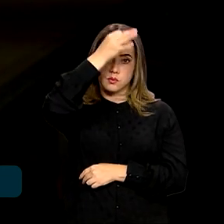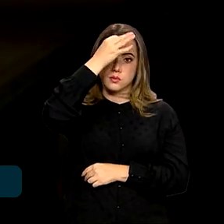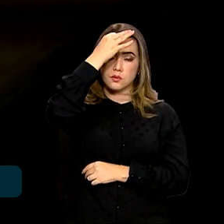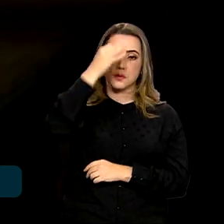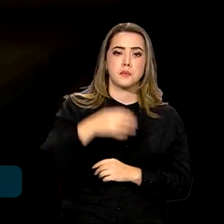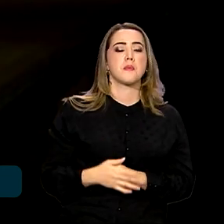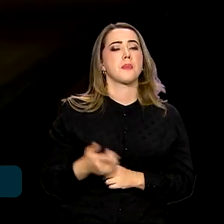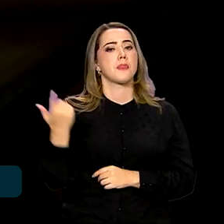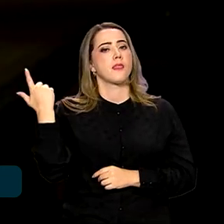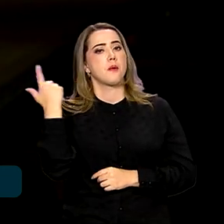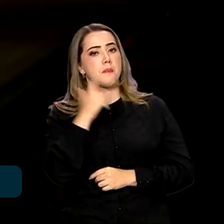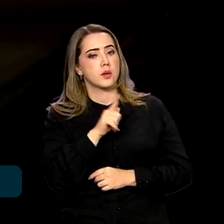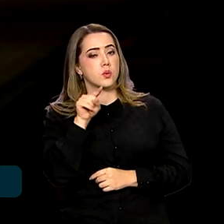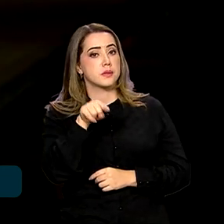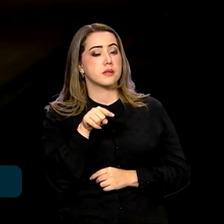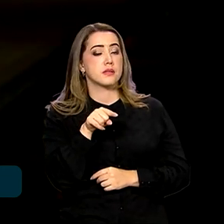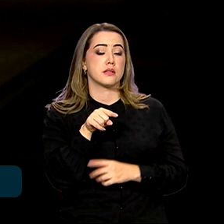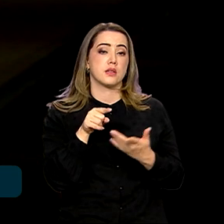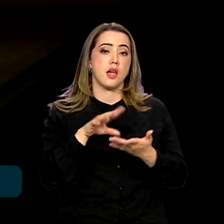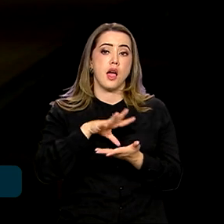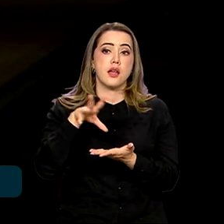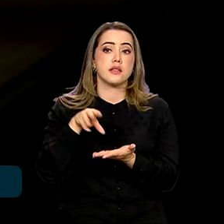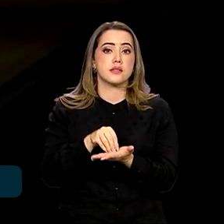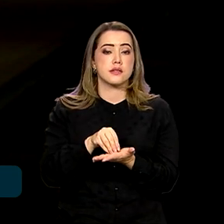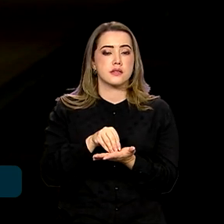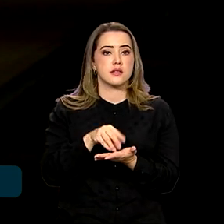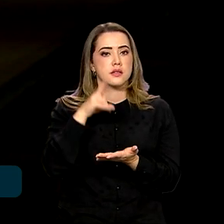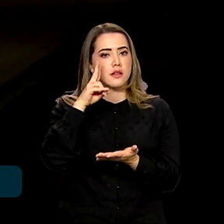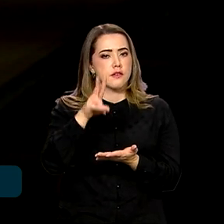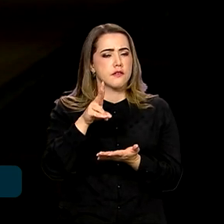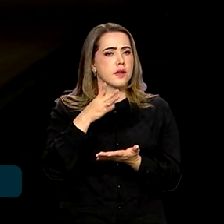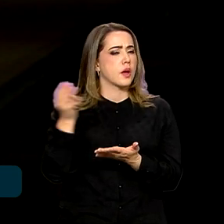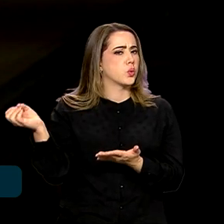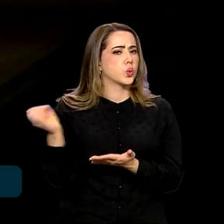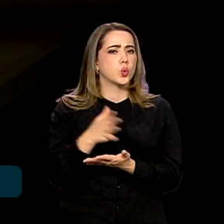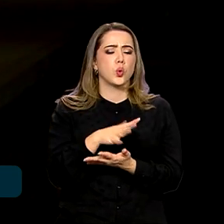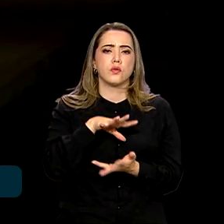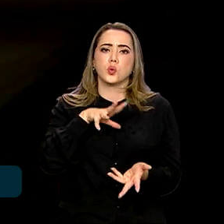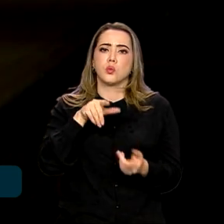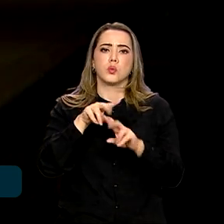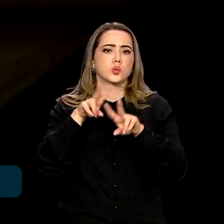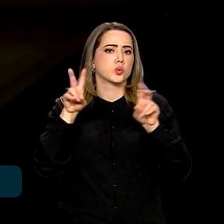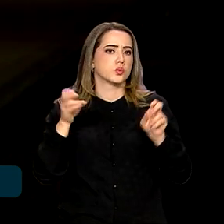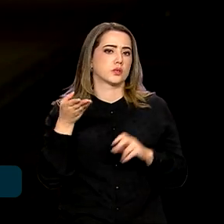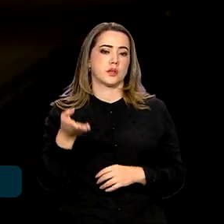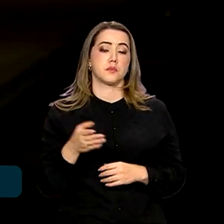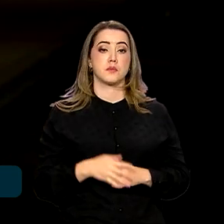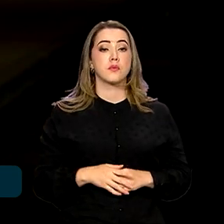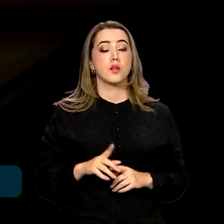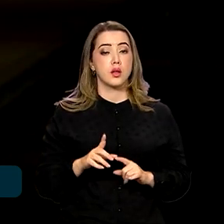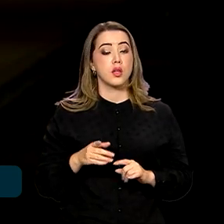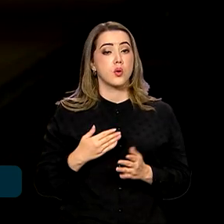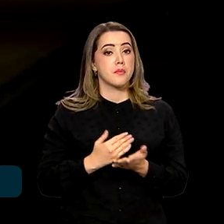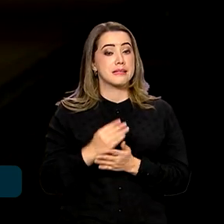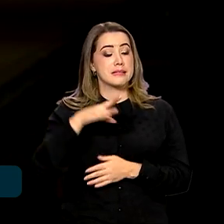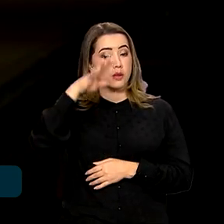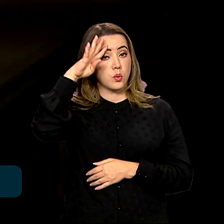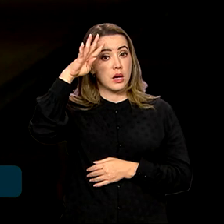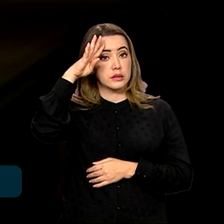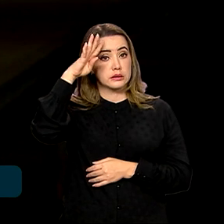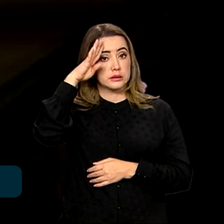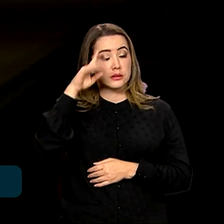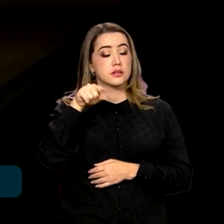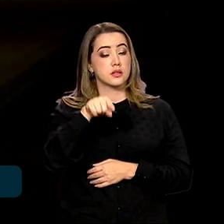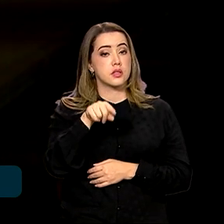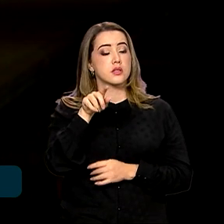Para a Receita, o sistema é o que há de mais moderno no mundo no segmento. E, a partir de quarta-feira, esse